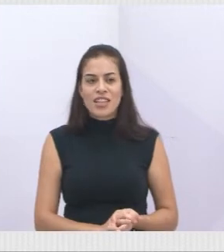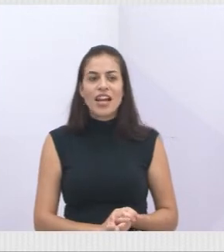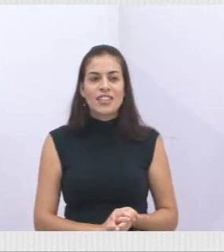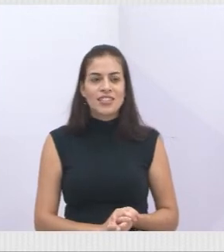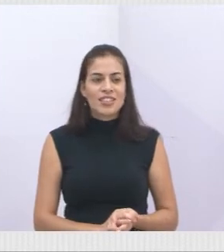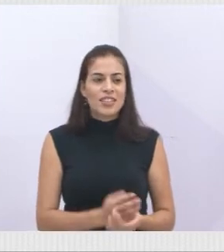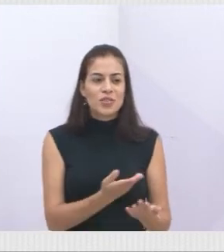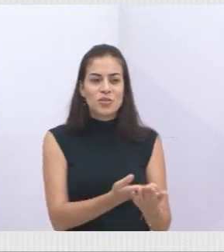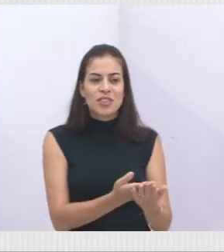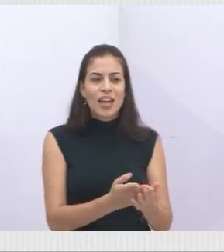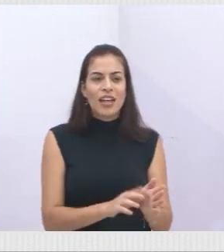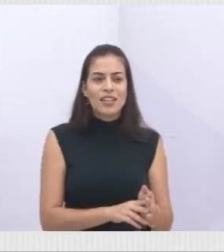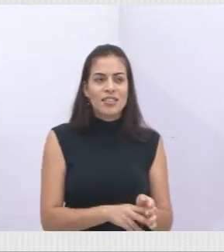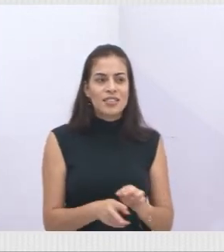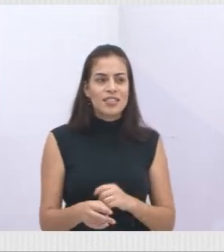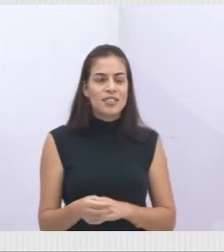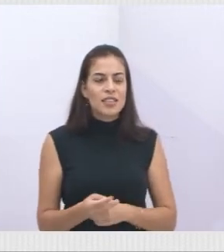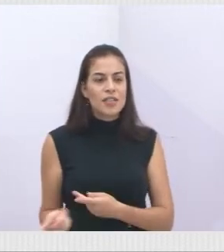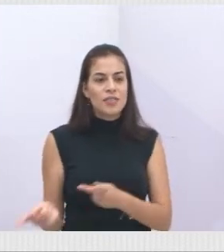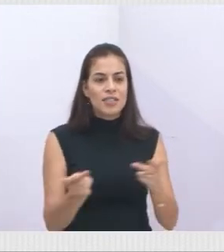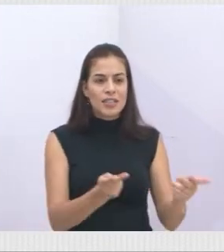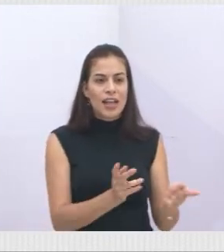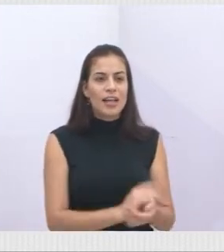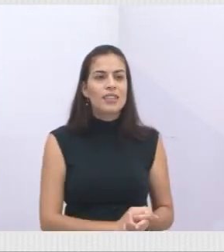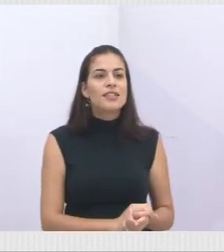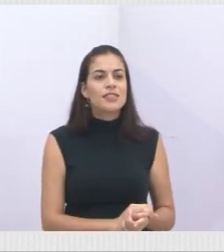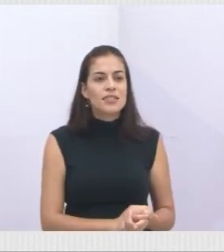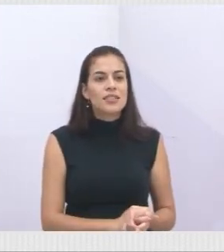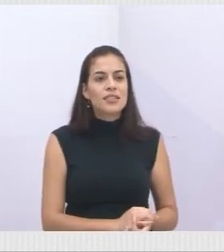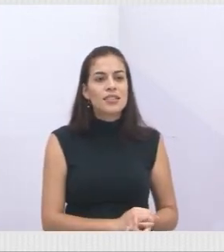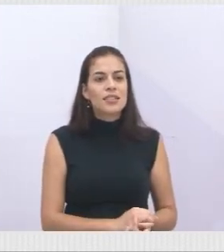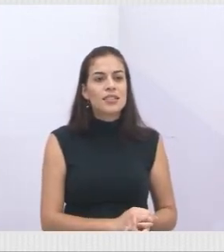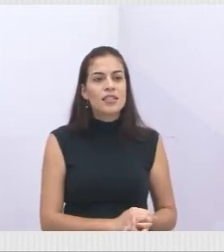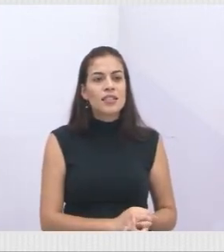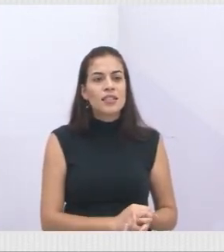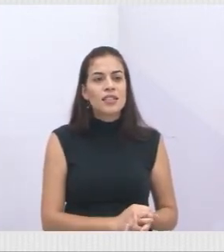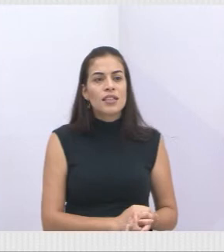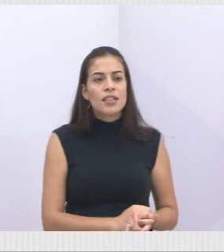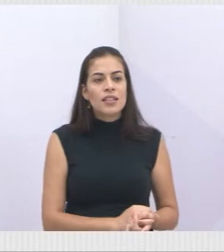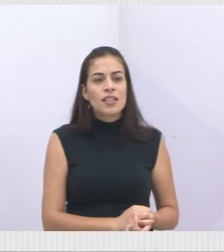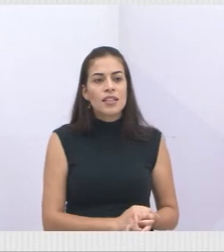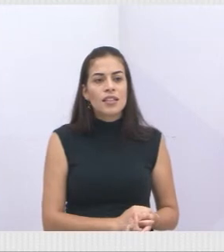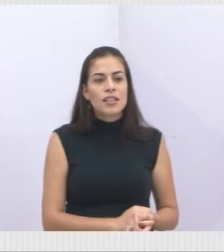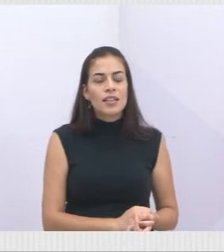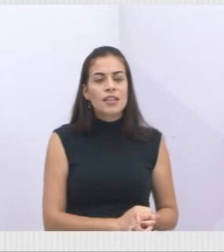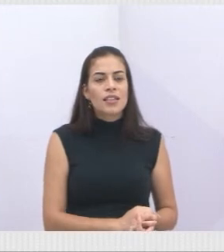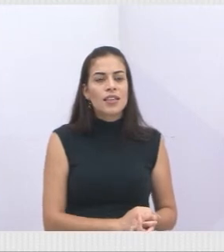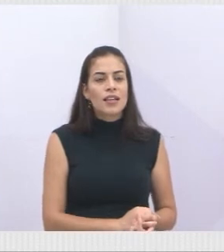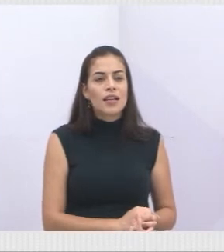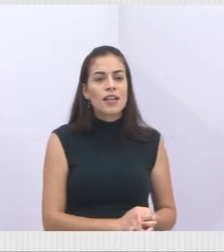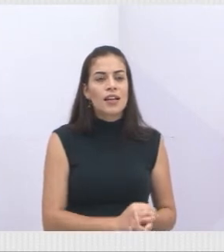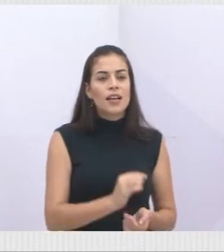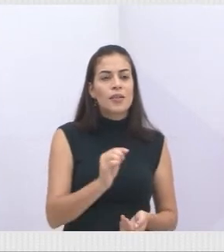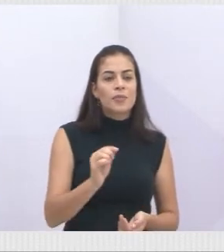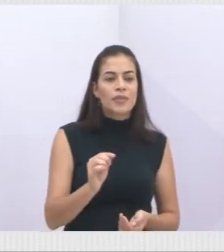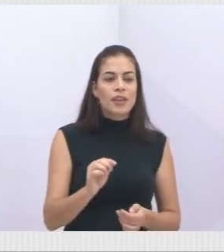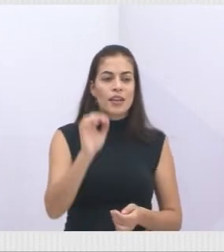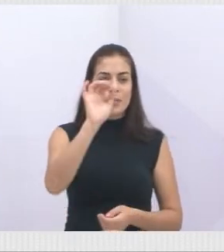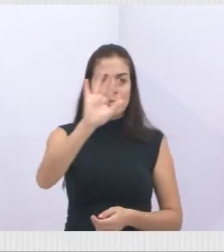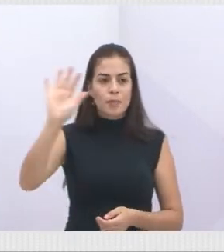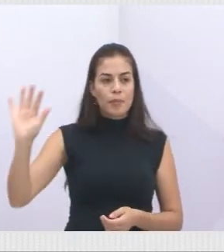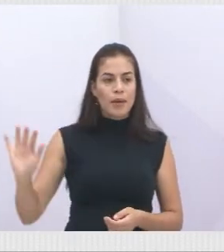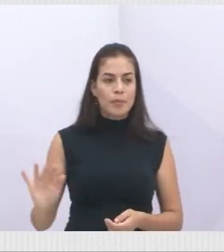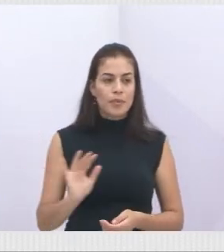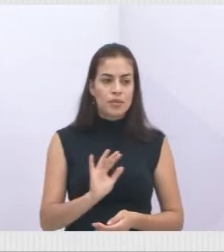propriedades que estão já prospectadas prospectadas nesse mapa. Está a marcação das propriedades. O próximo, por favor.